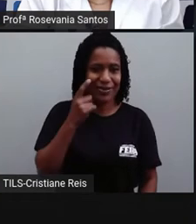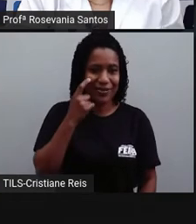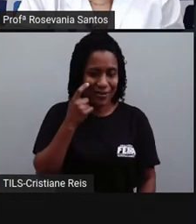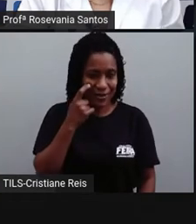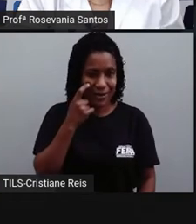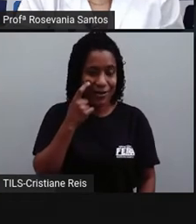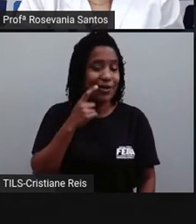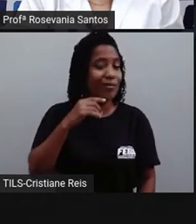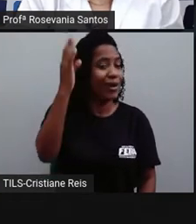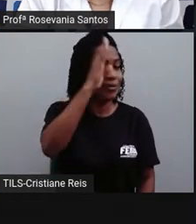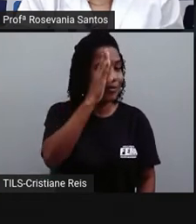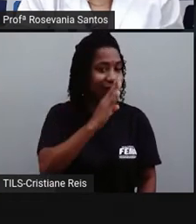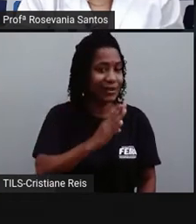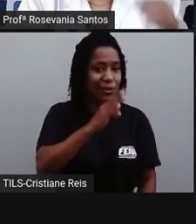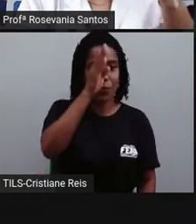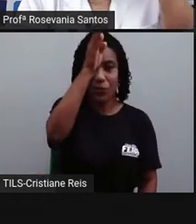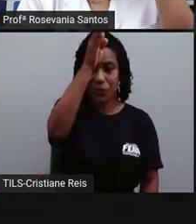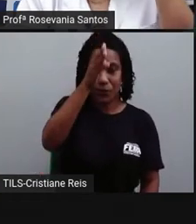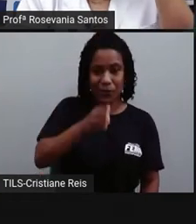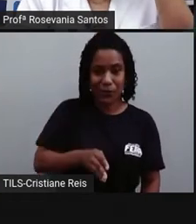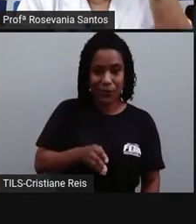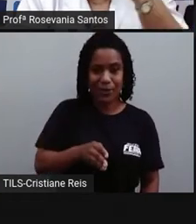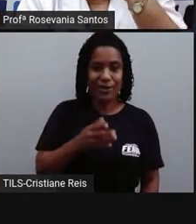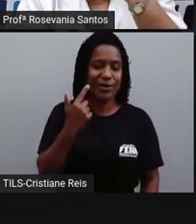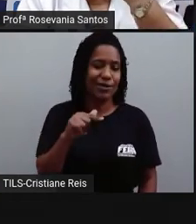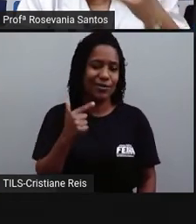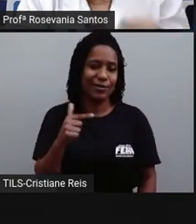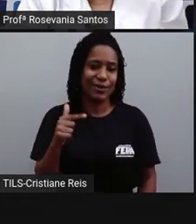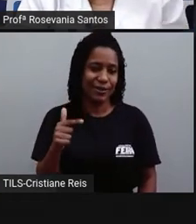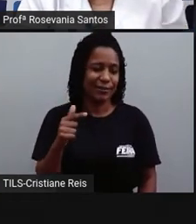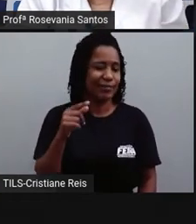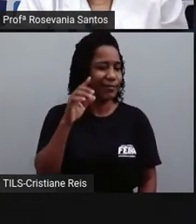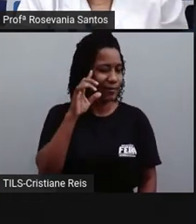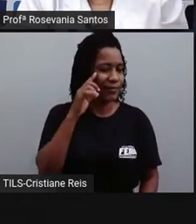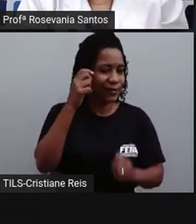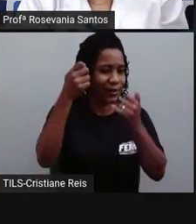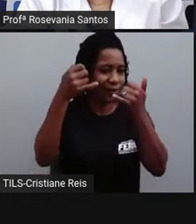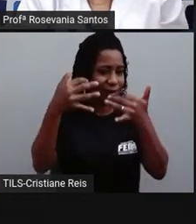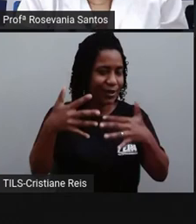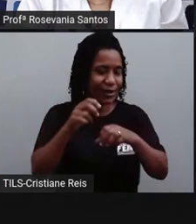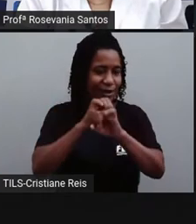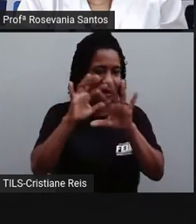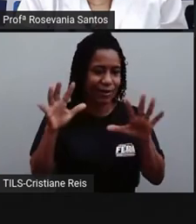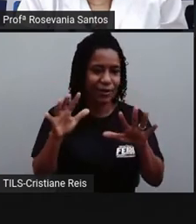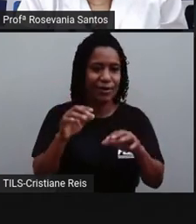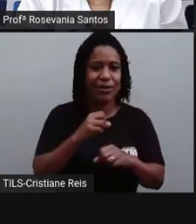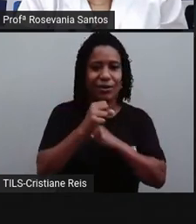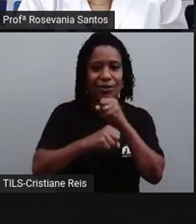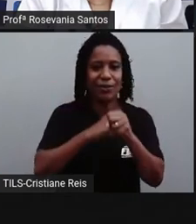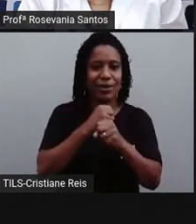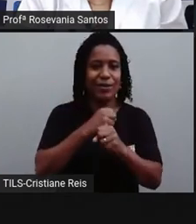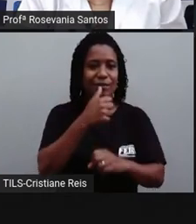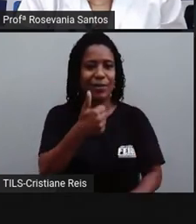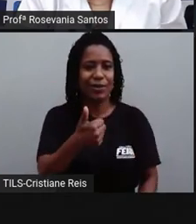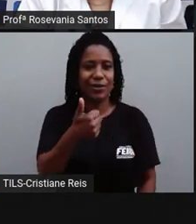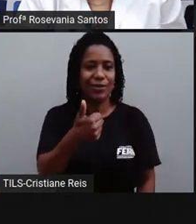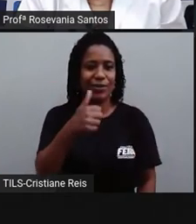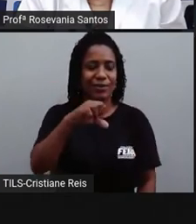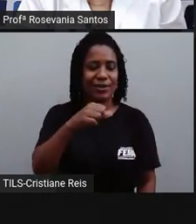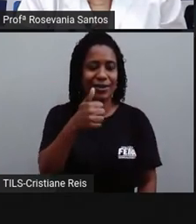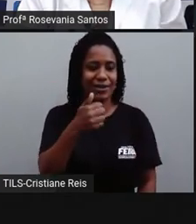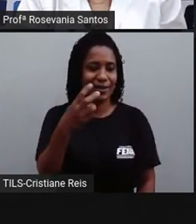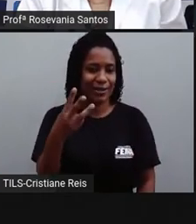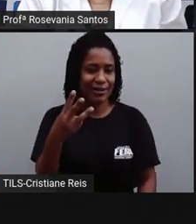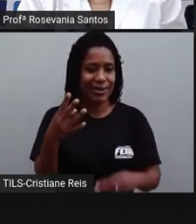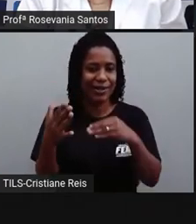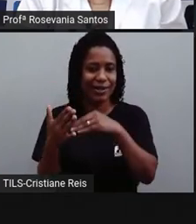território brasileiro, isso não acontece. Só para você entender, de 1913 até 2008,